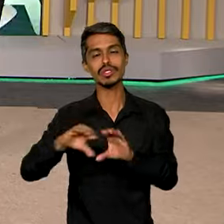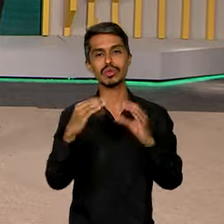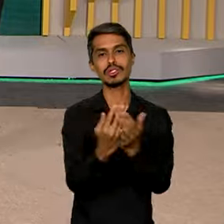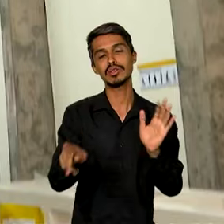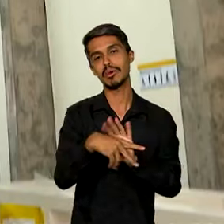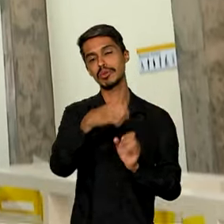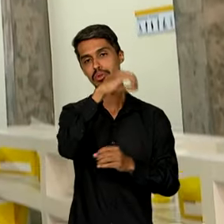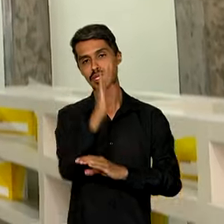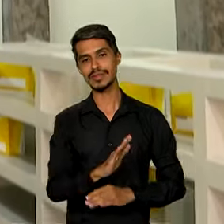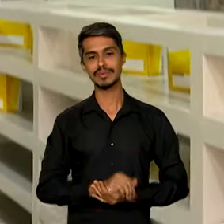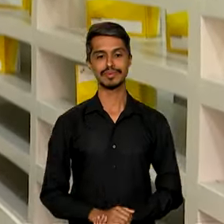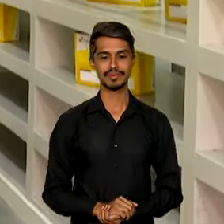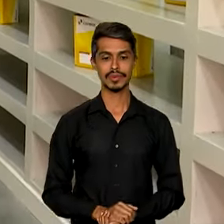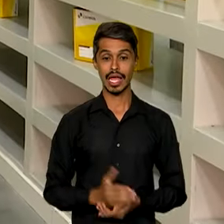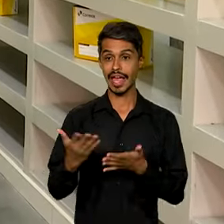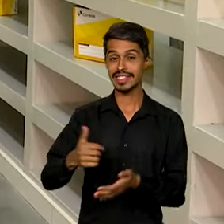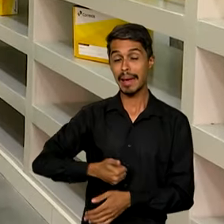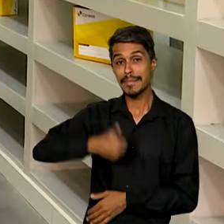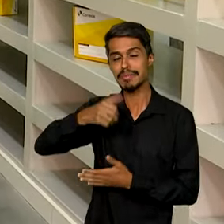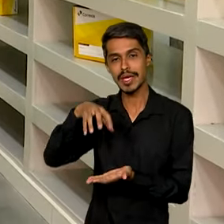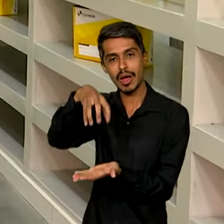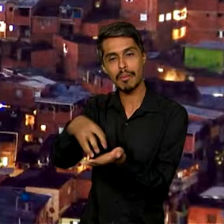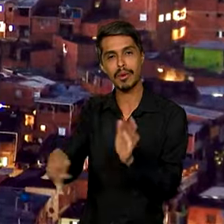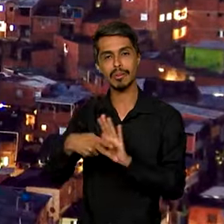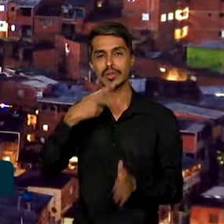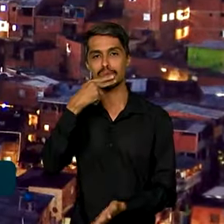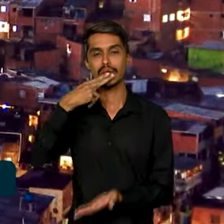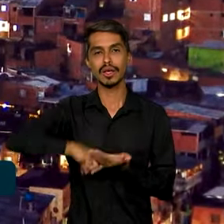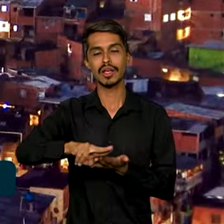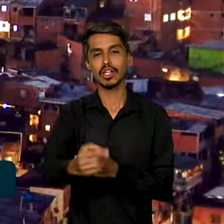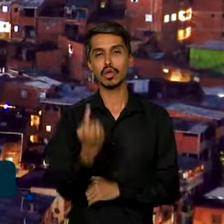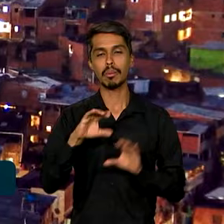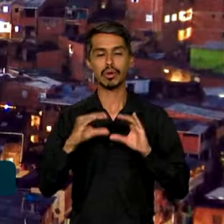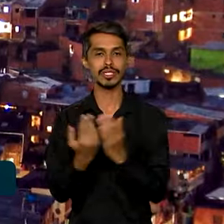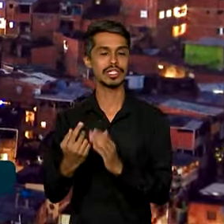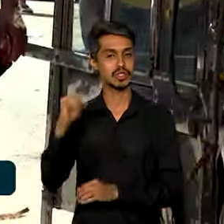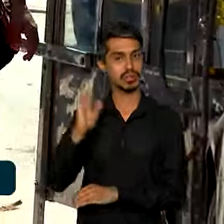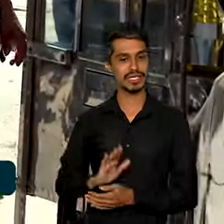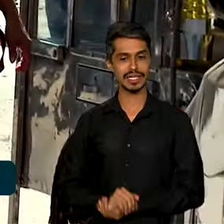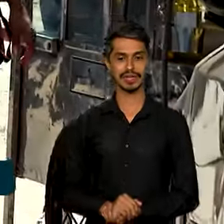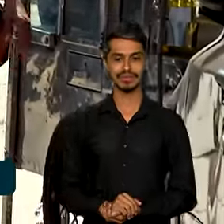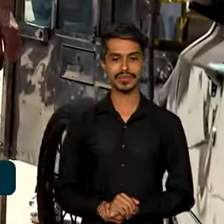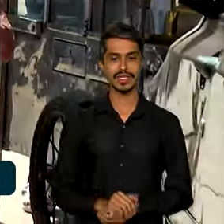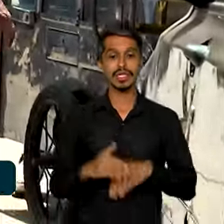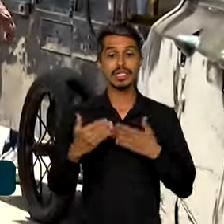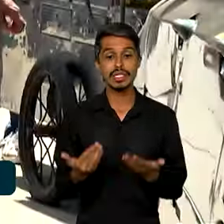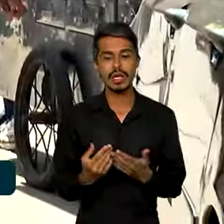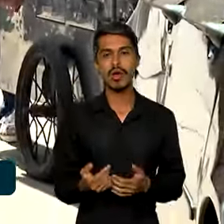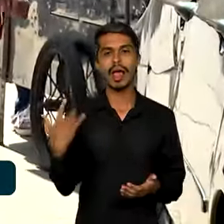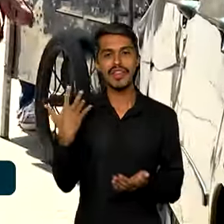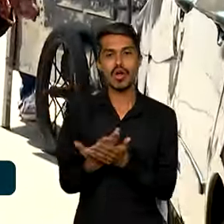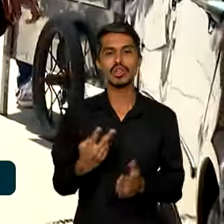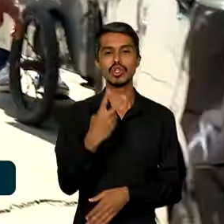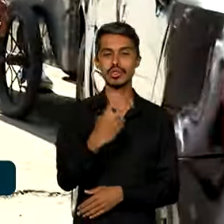país. Esta é a primeira agência dos Correios em uma comunidade do Brasil. Até hoje, os quase 230